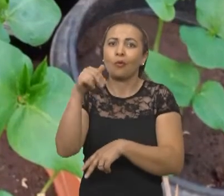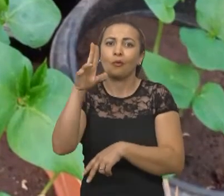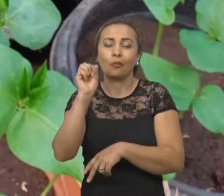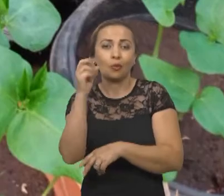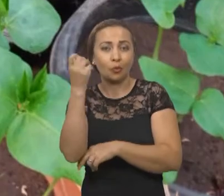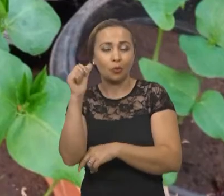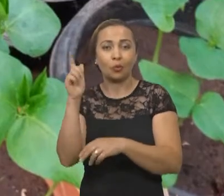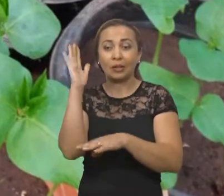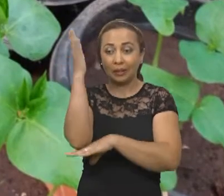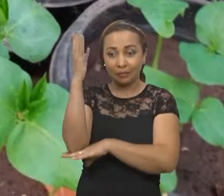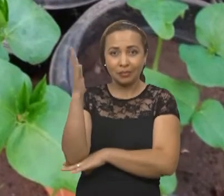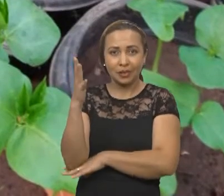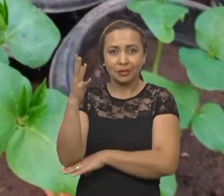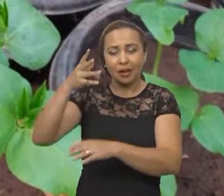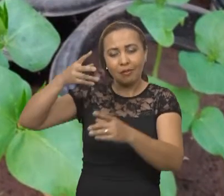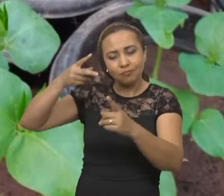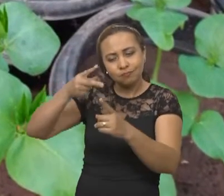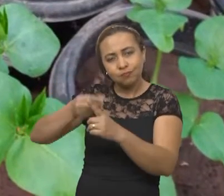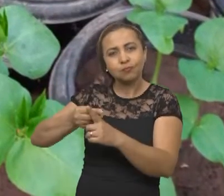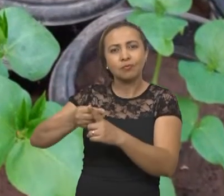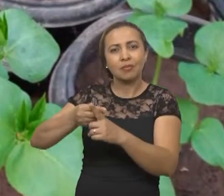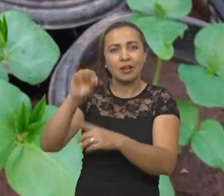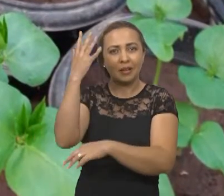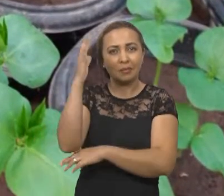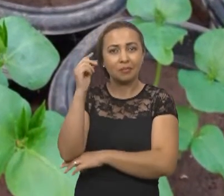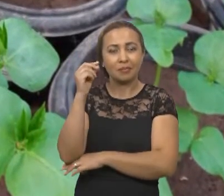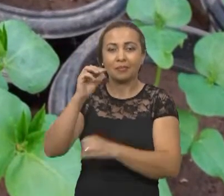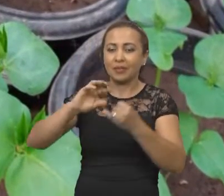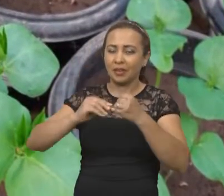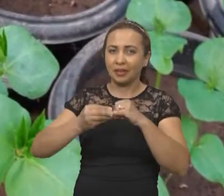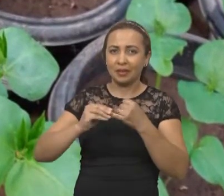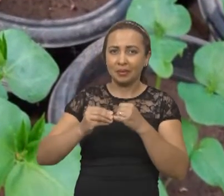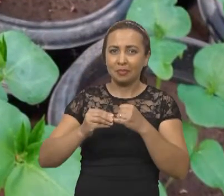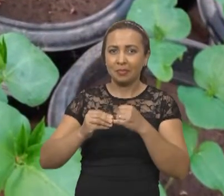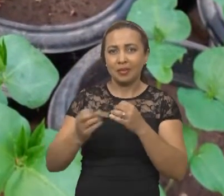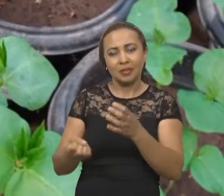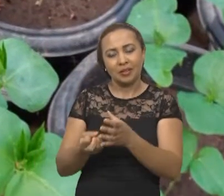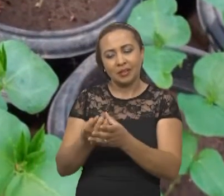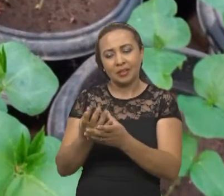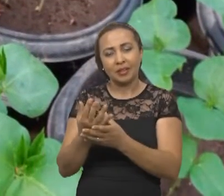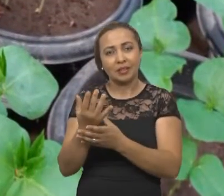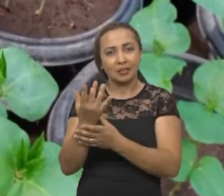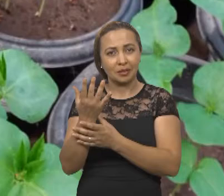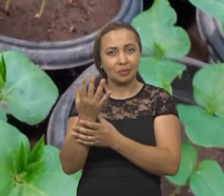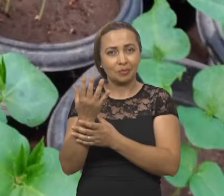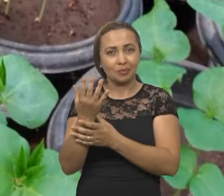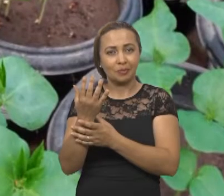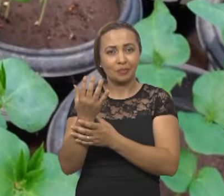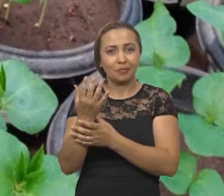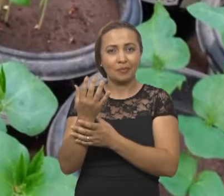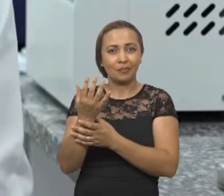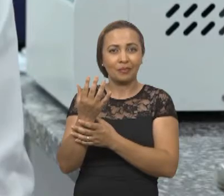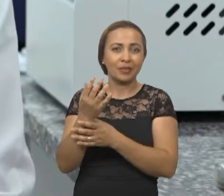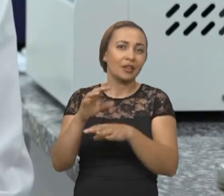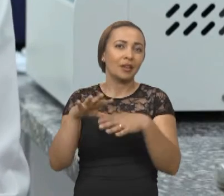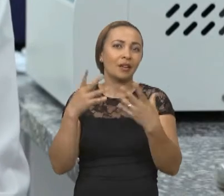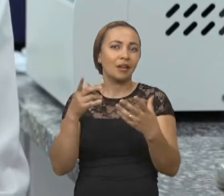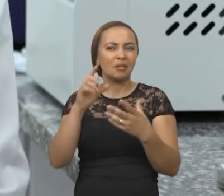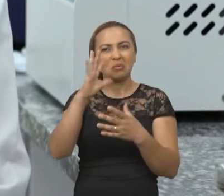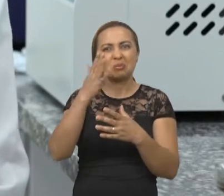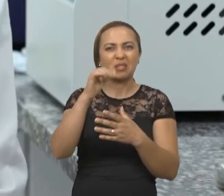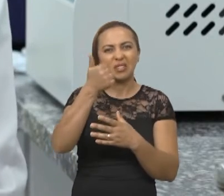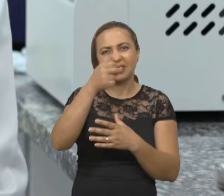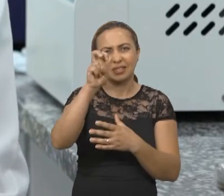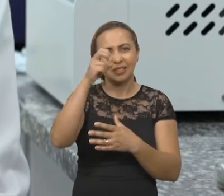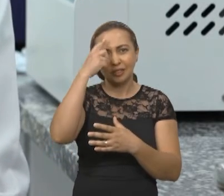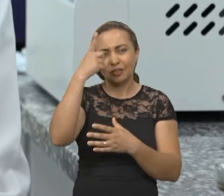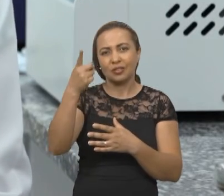planta então cultivamos a semente de feijão germinou quando cresceu com 15 dias